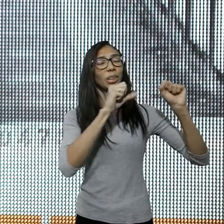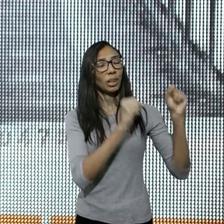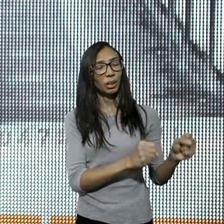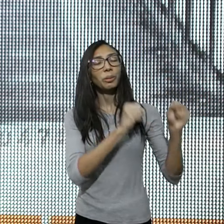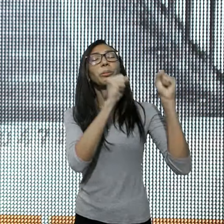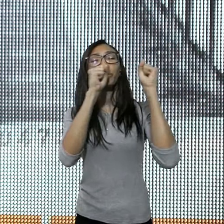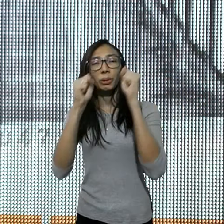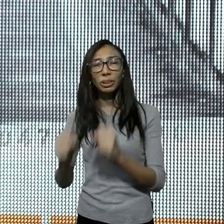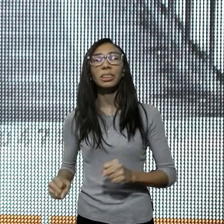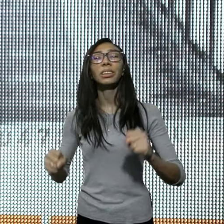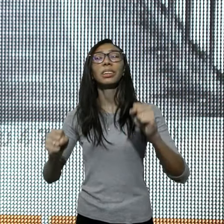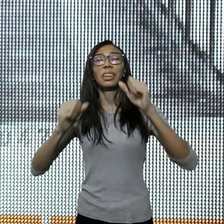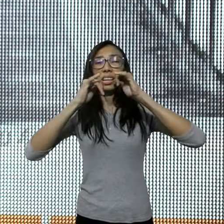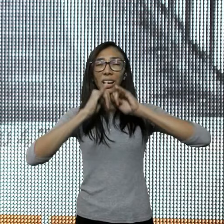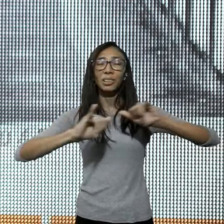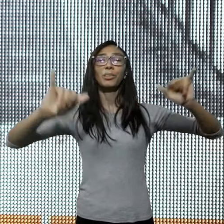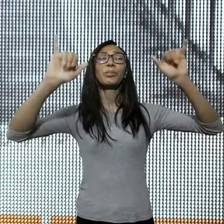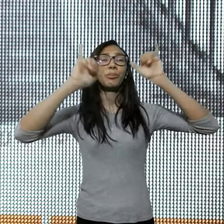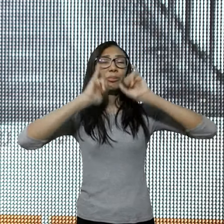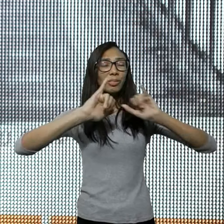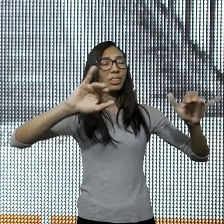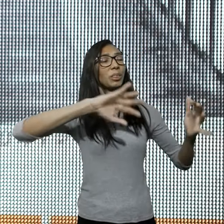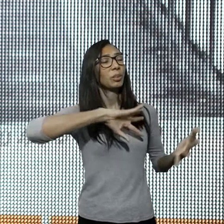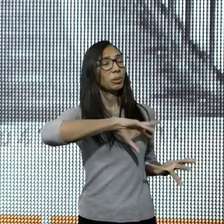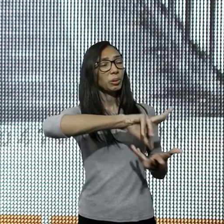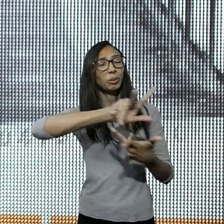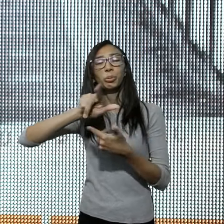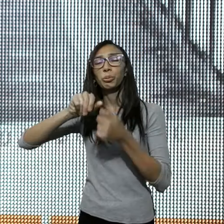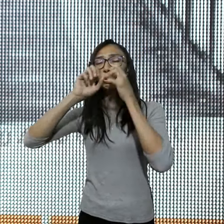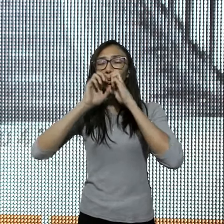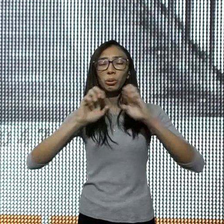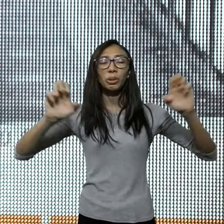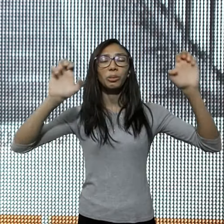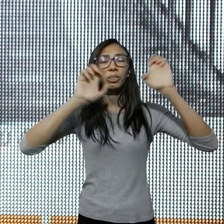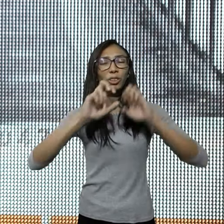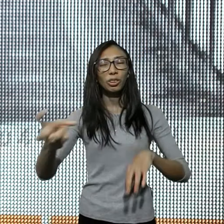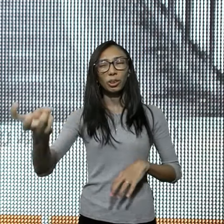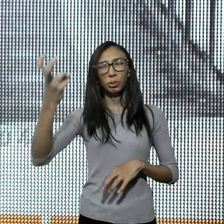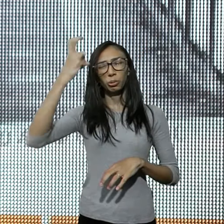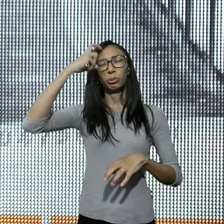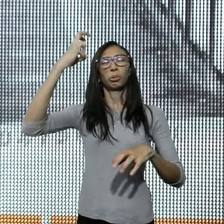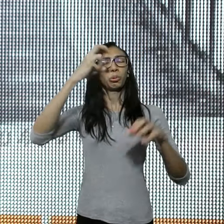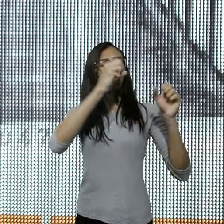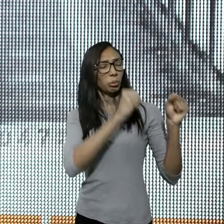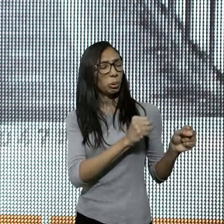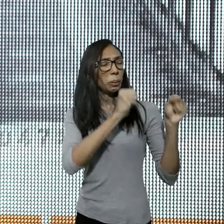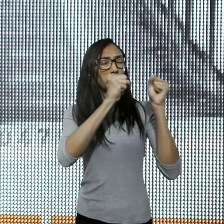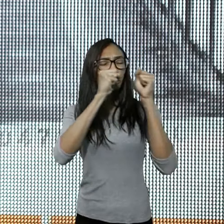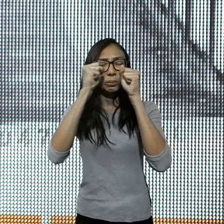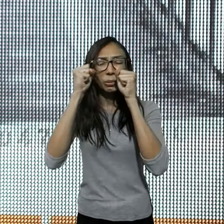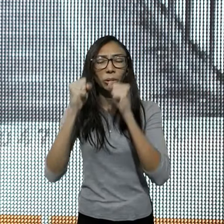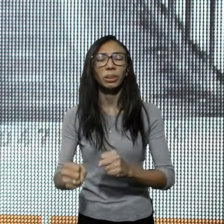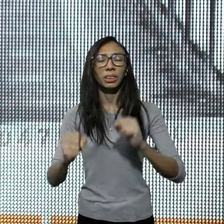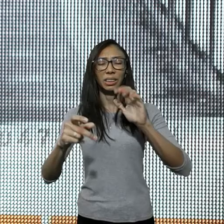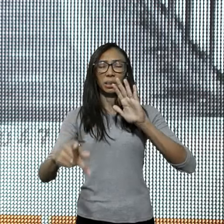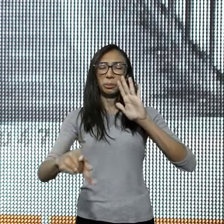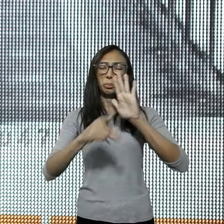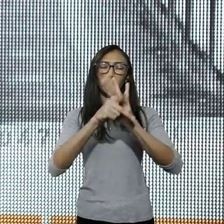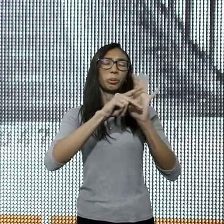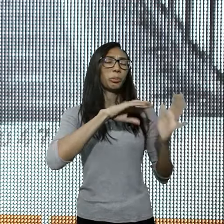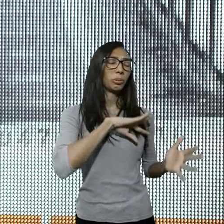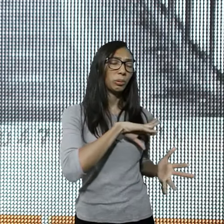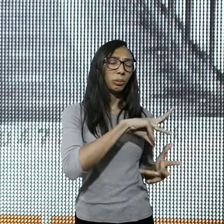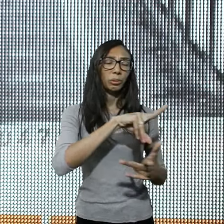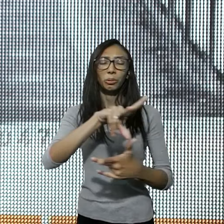Deus, são as boas notícias, que esse mundo precisa, o Evangelho, é a cultura mais poderosa, que um dia, já existiu, na face da